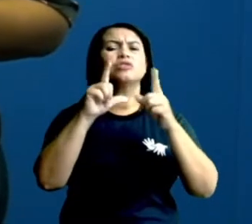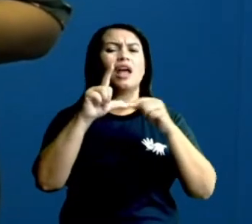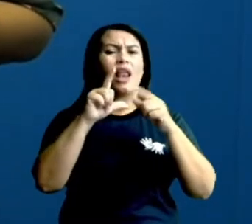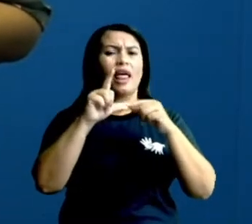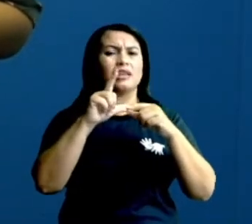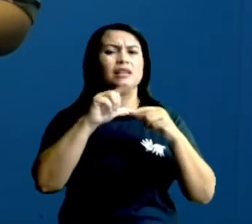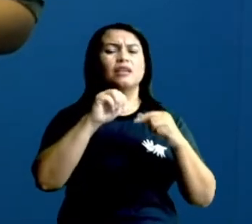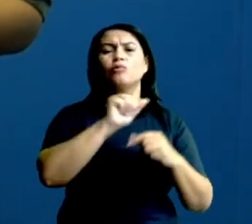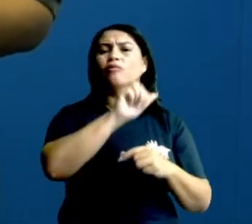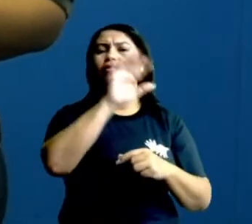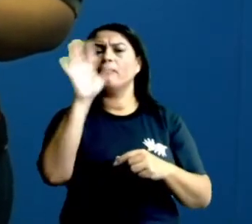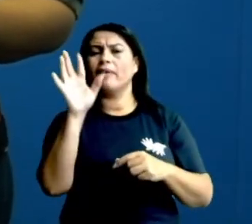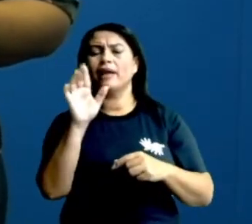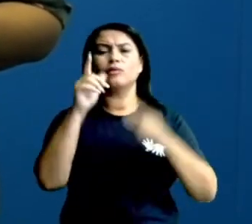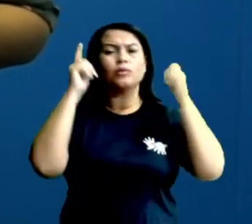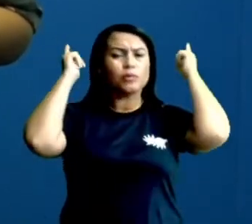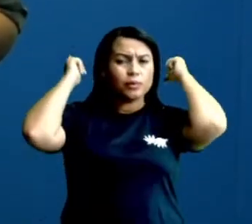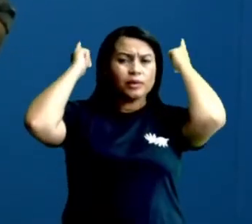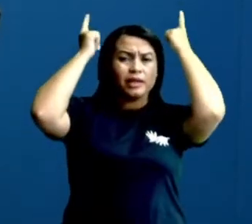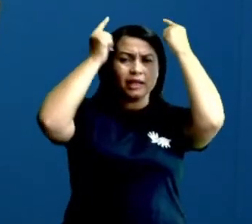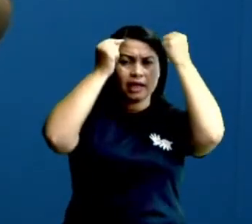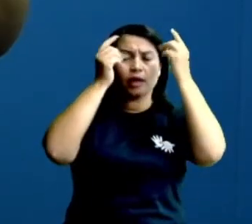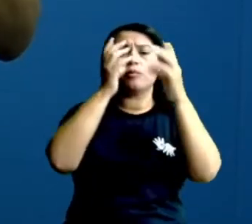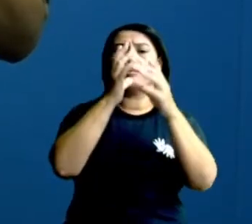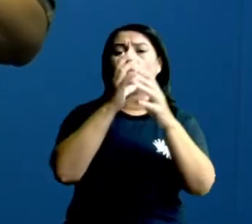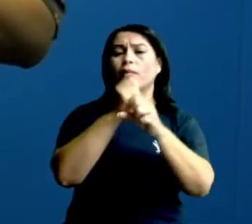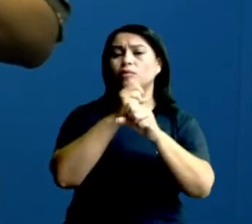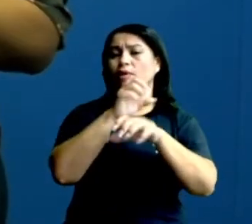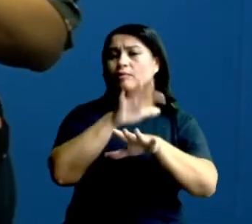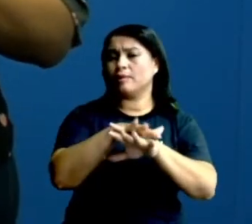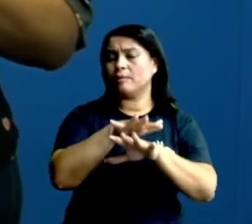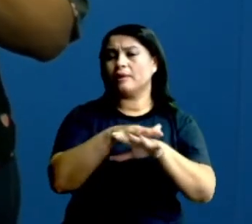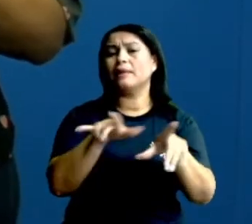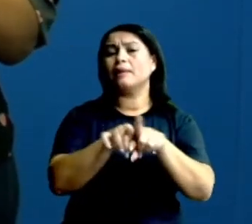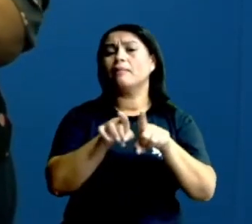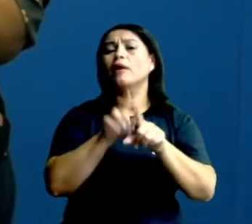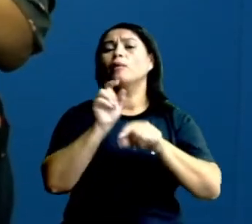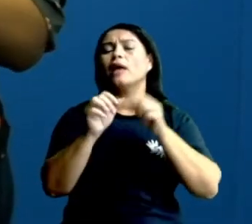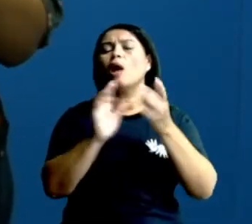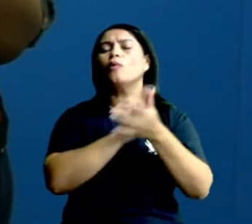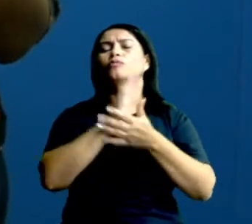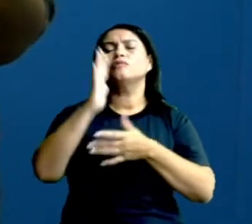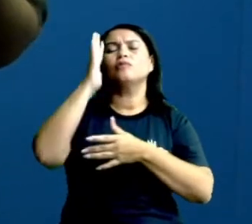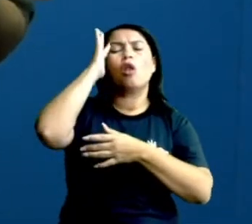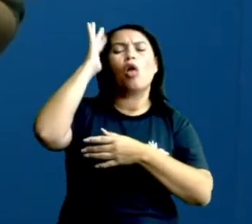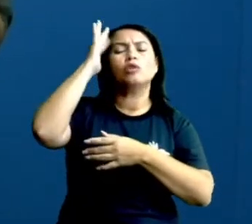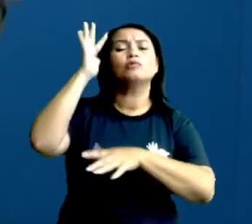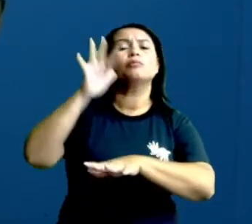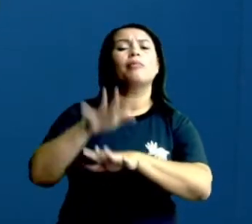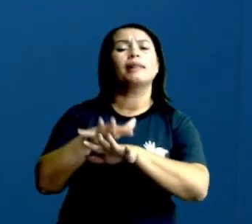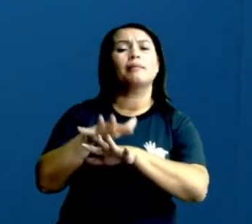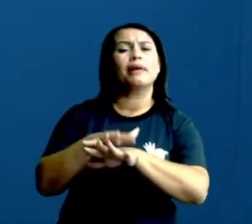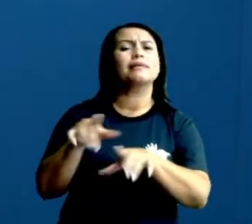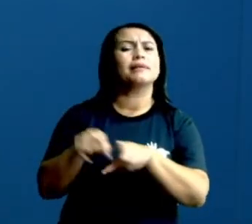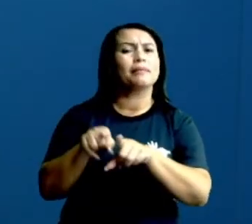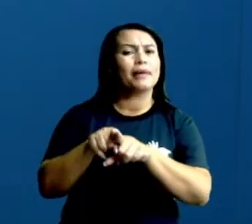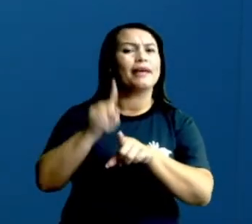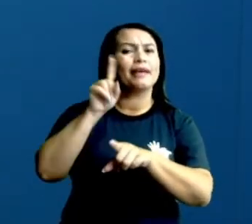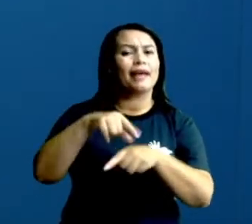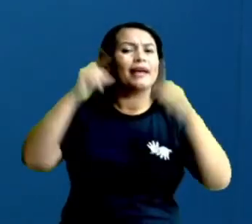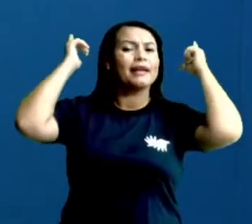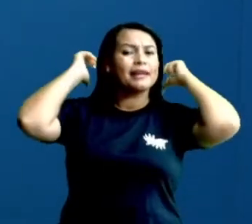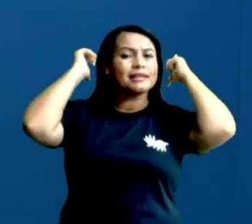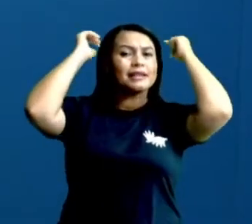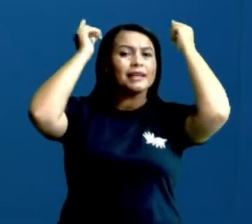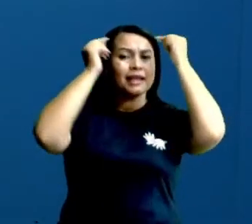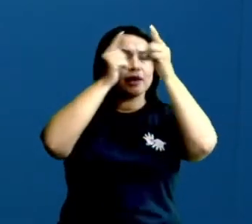do alfabeto grego para fazer alguns cálculos matemáticos. Lembrando que alguns filósofos matemáticos eram gregos. Então, por isso, algumas